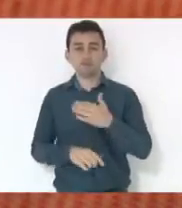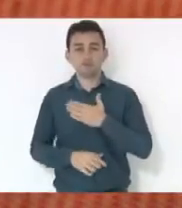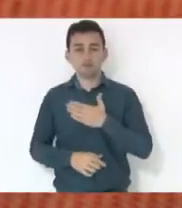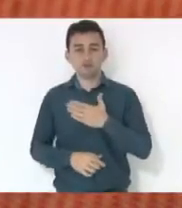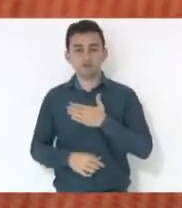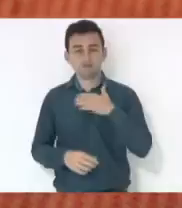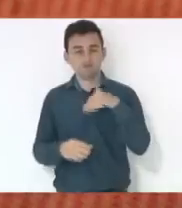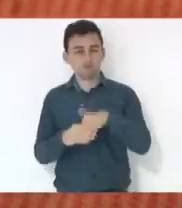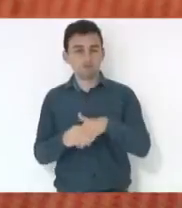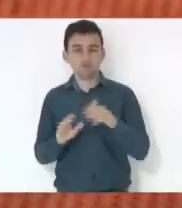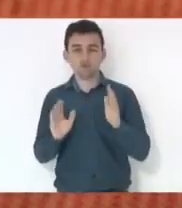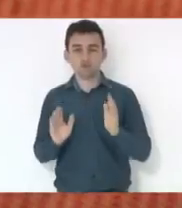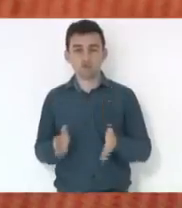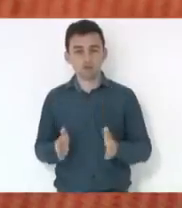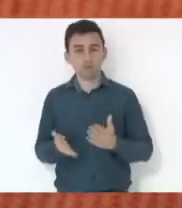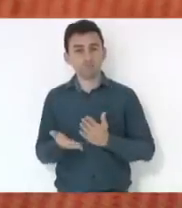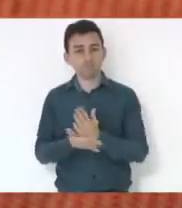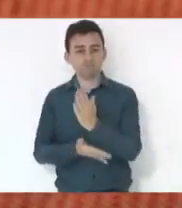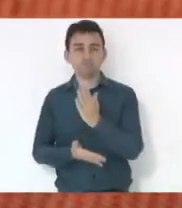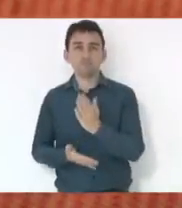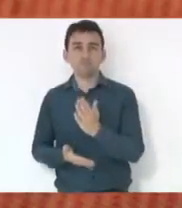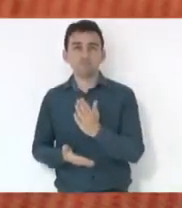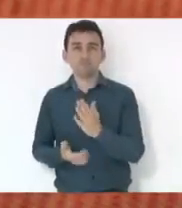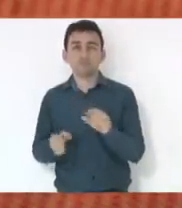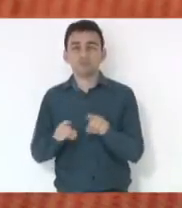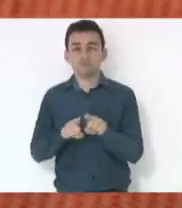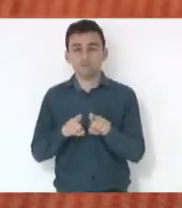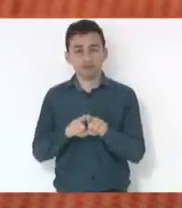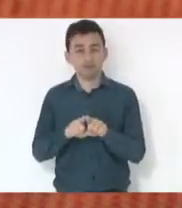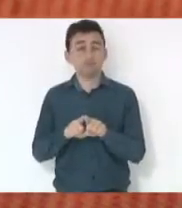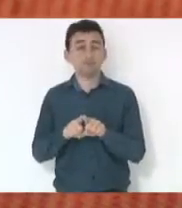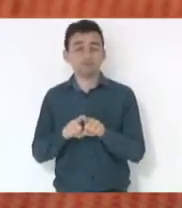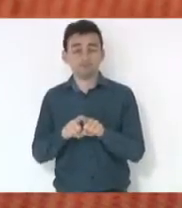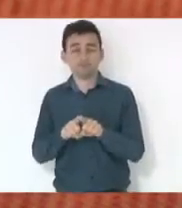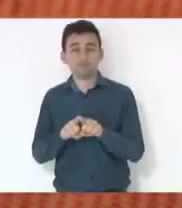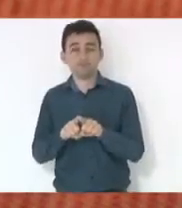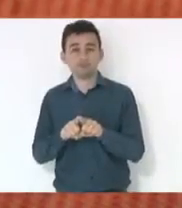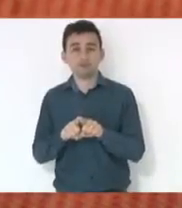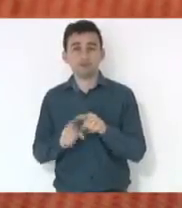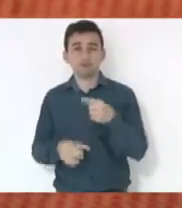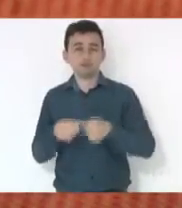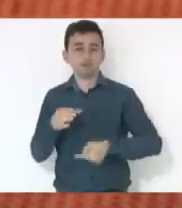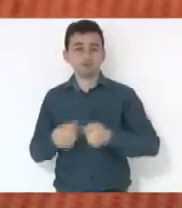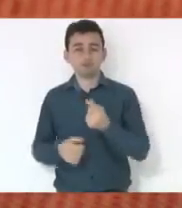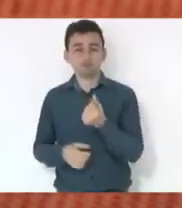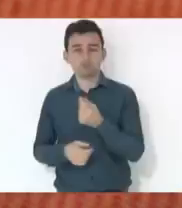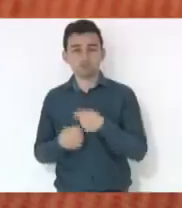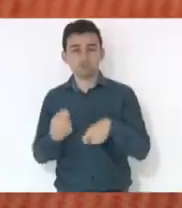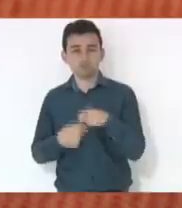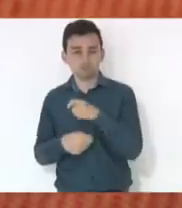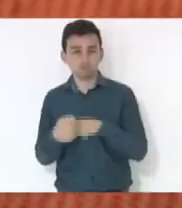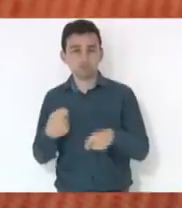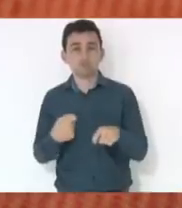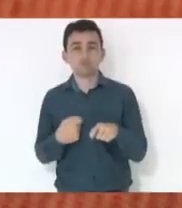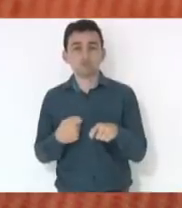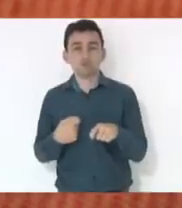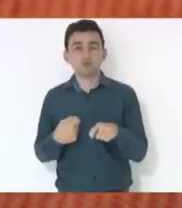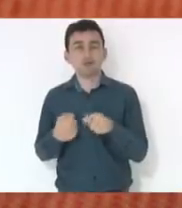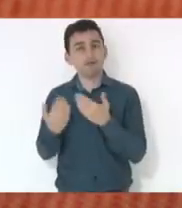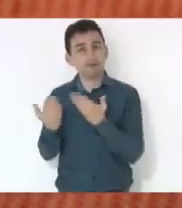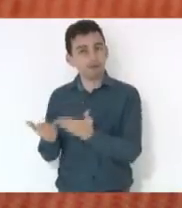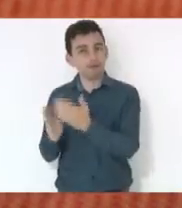voto pela aprovação, inclusive na Comissão de Finanças, salvo o melhor juízo, fui o relator.